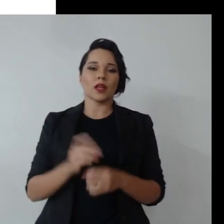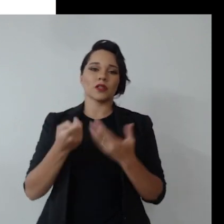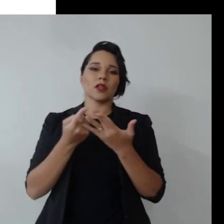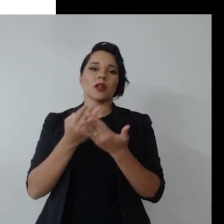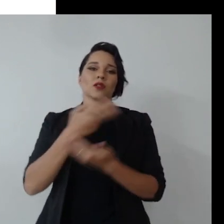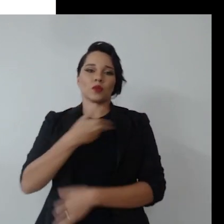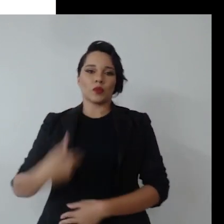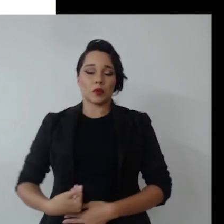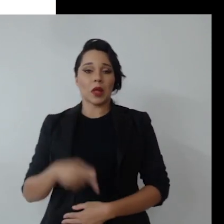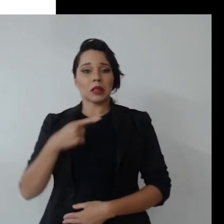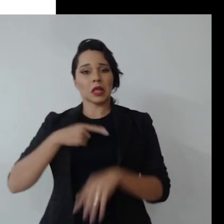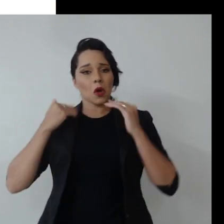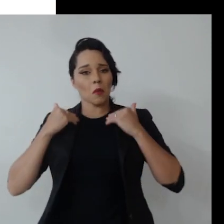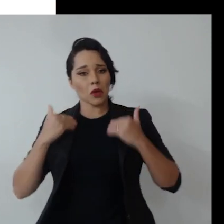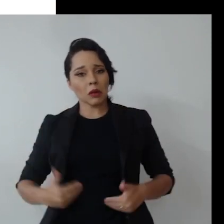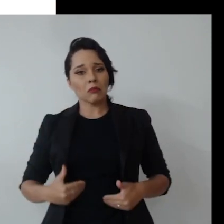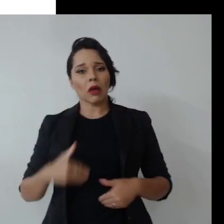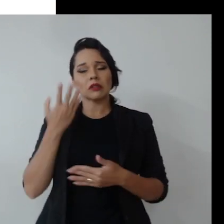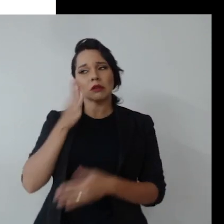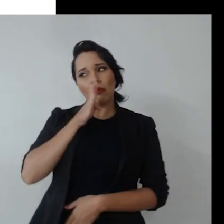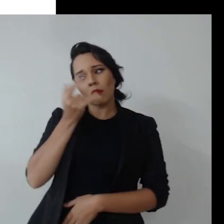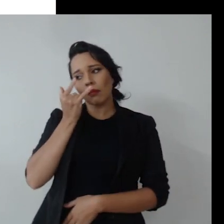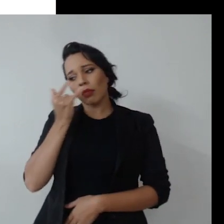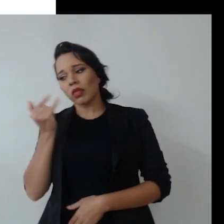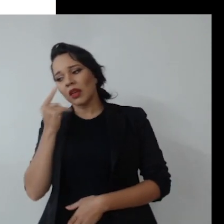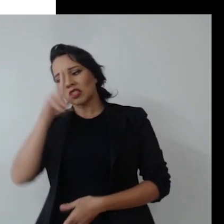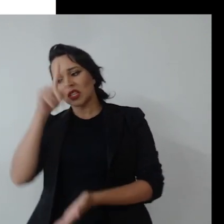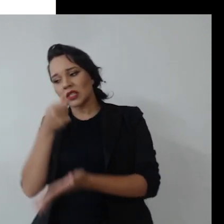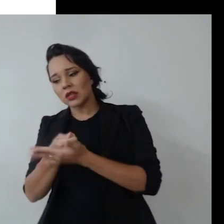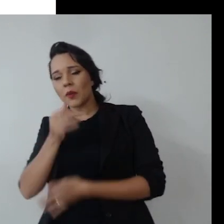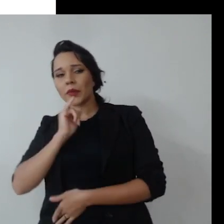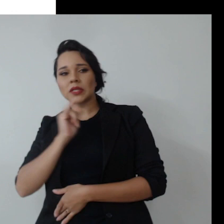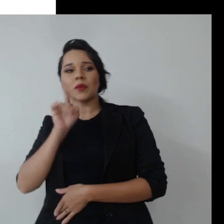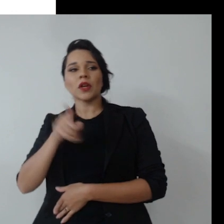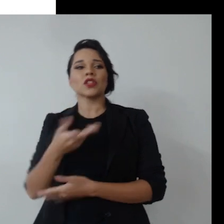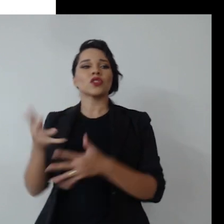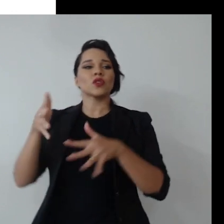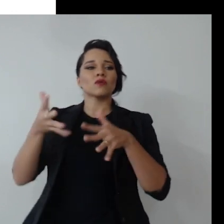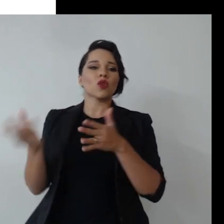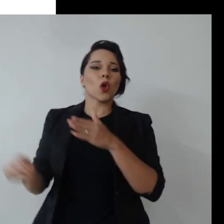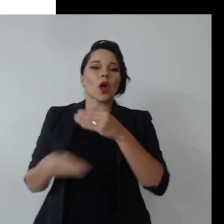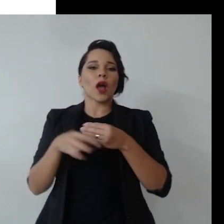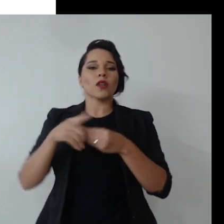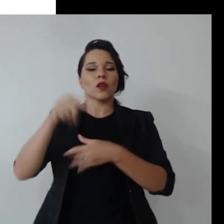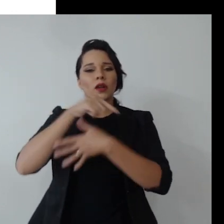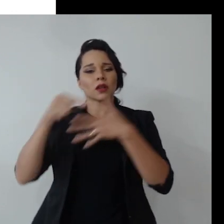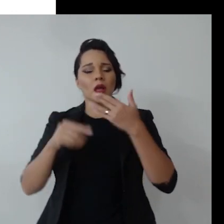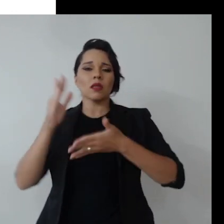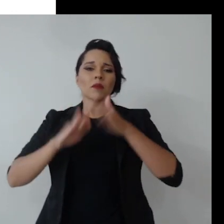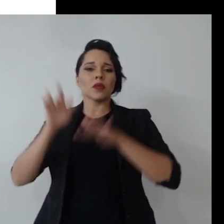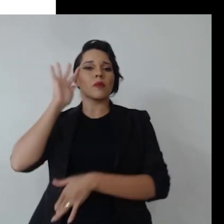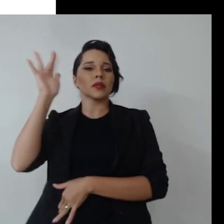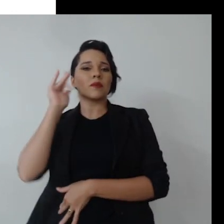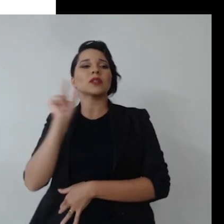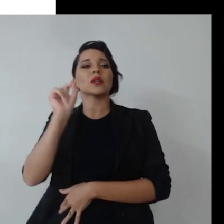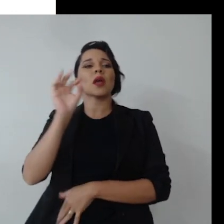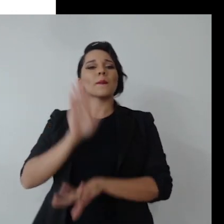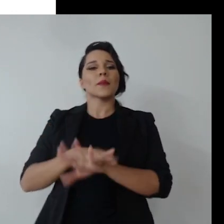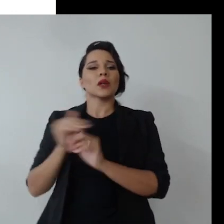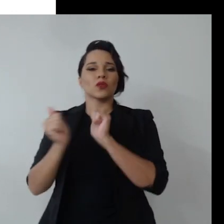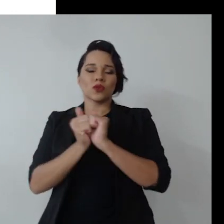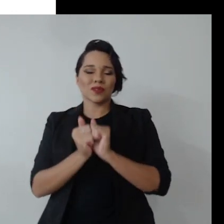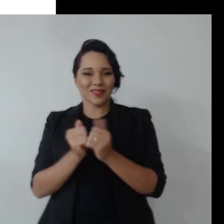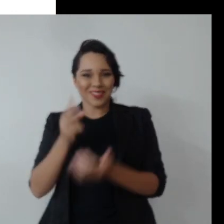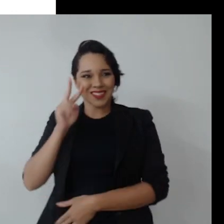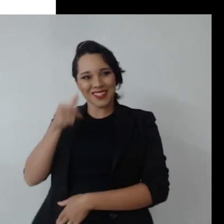compras públicas, há comportamentos tendenciosos de tomadores de decisão no sentido de incluir ou não os critérios de acordo com o pensamento de quem eles são